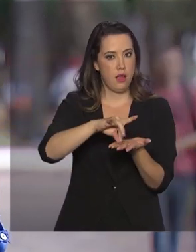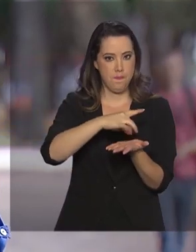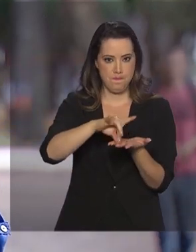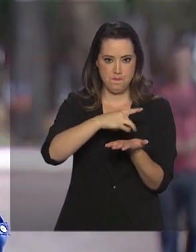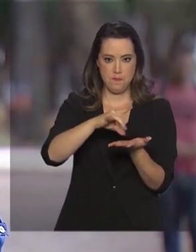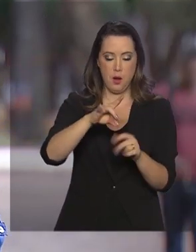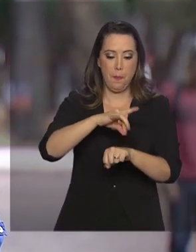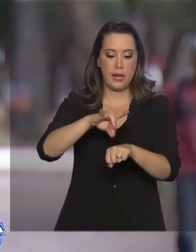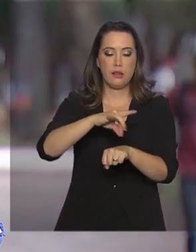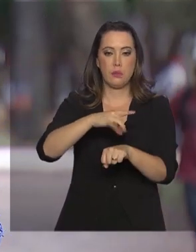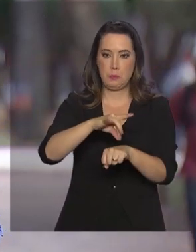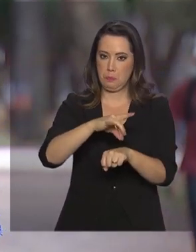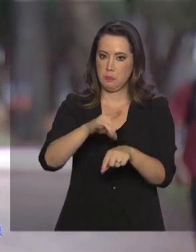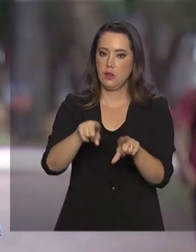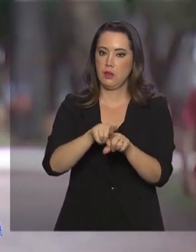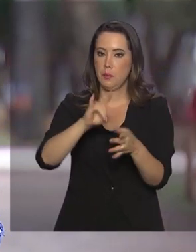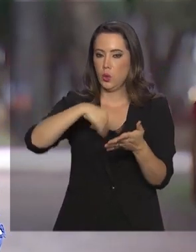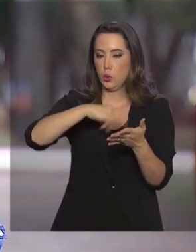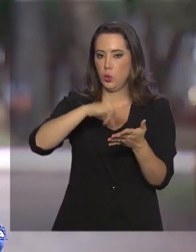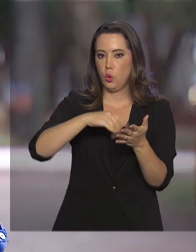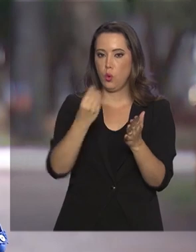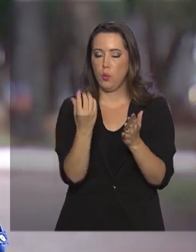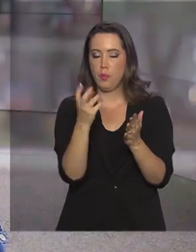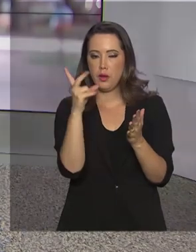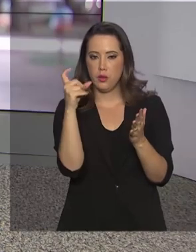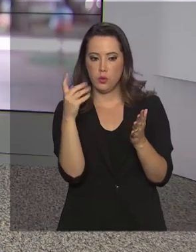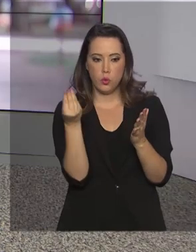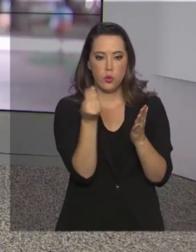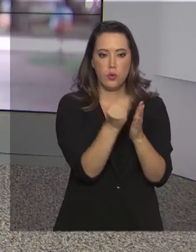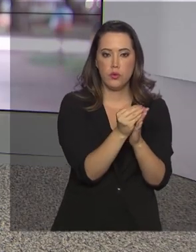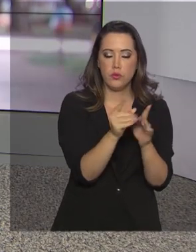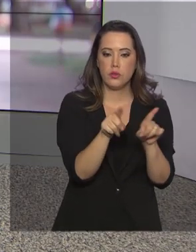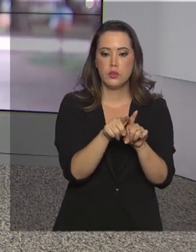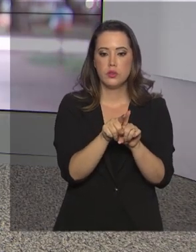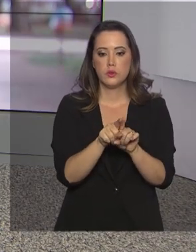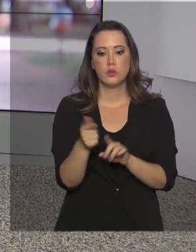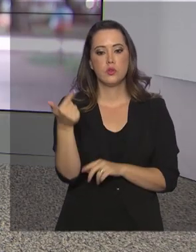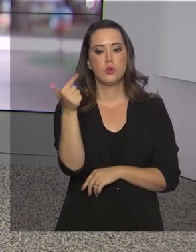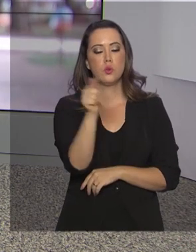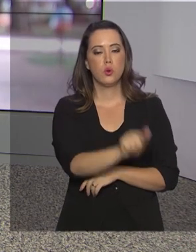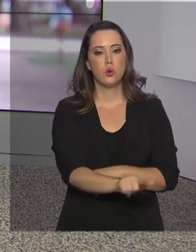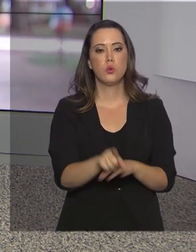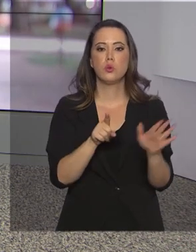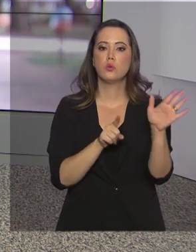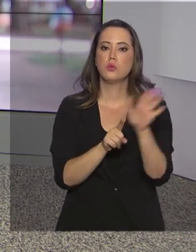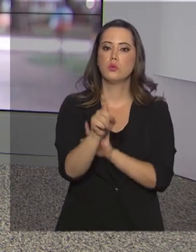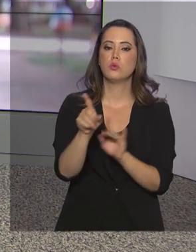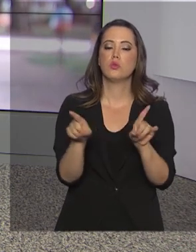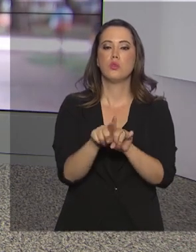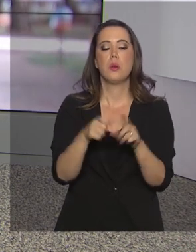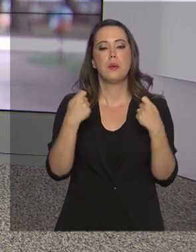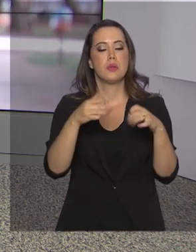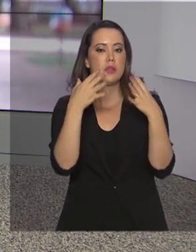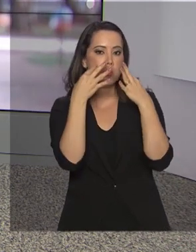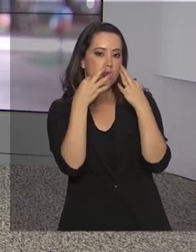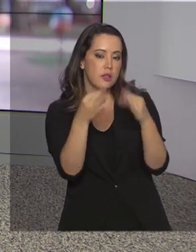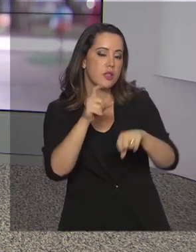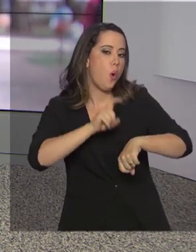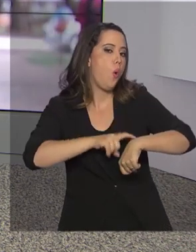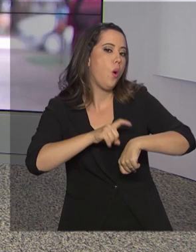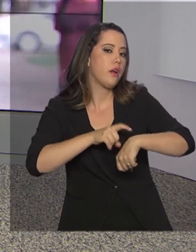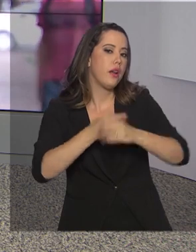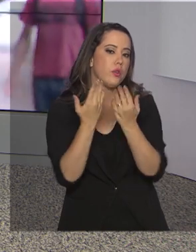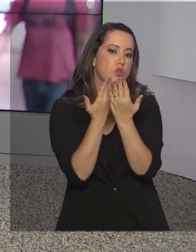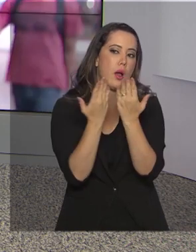documento original com foto, Roberto. É, isso mesmo. Agora, outra coisa, Gabi, os estudantes têm que ficar atentos aos horários de